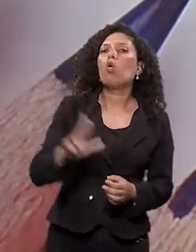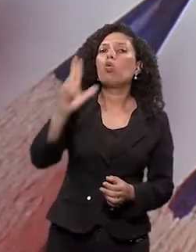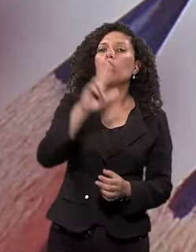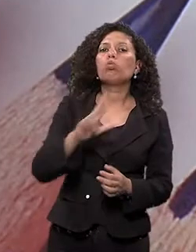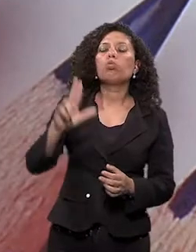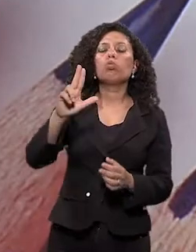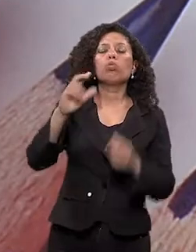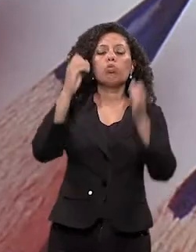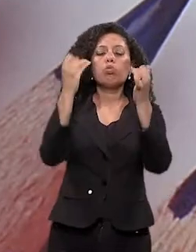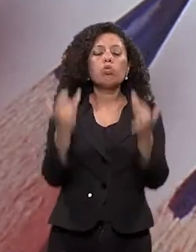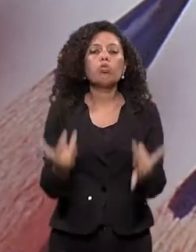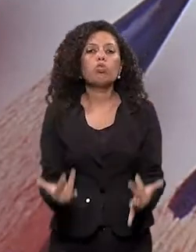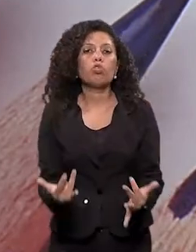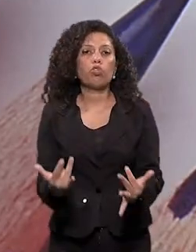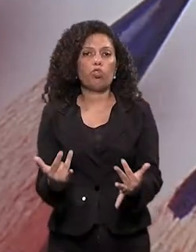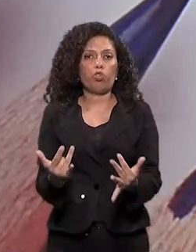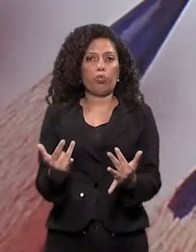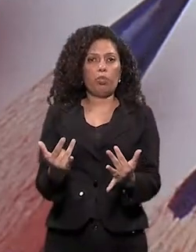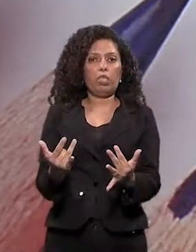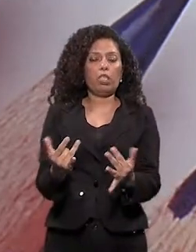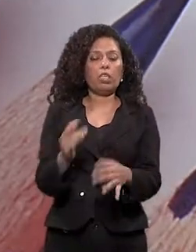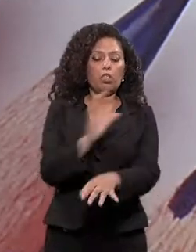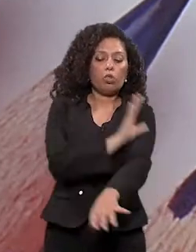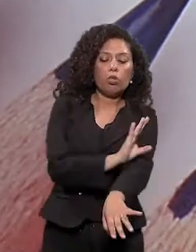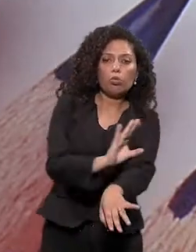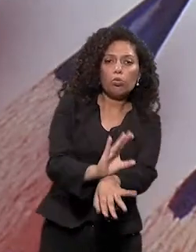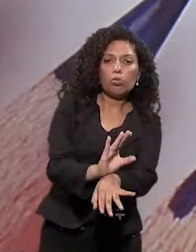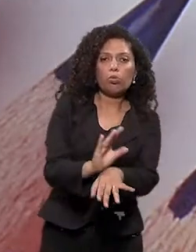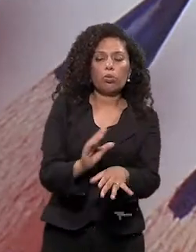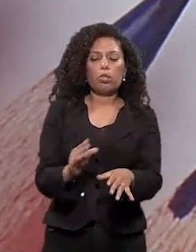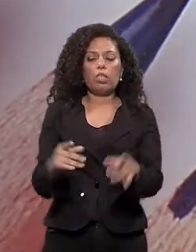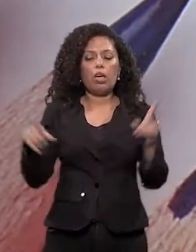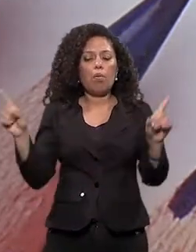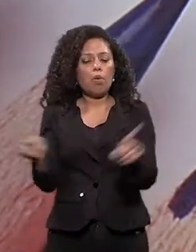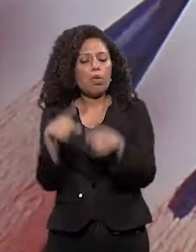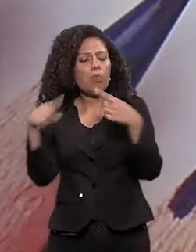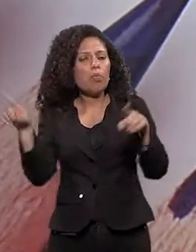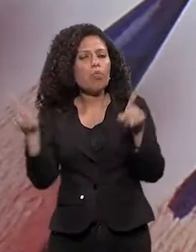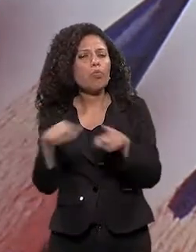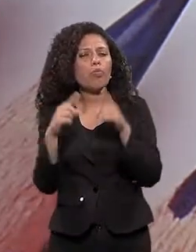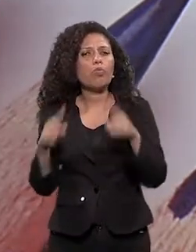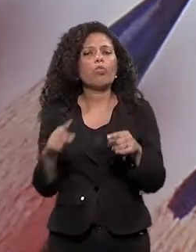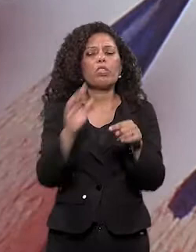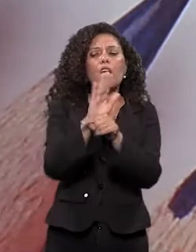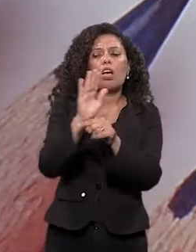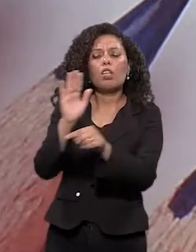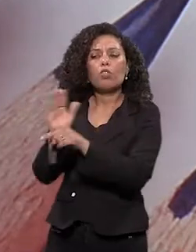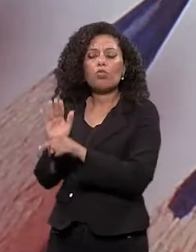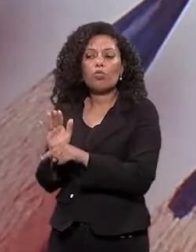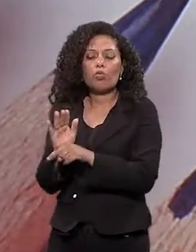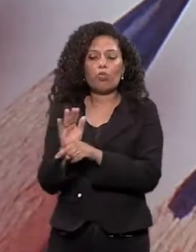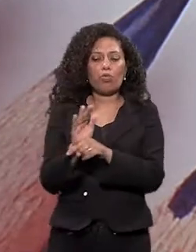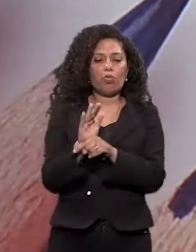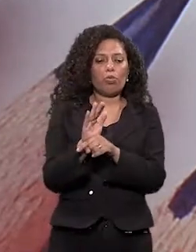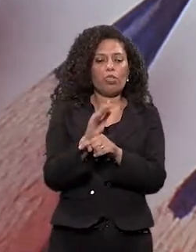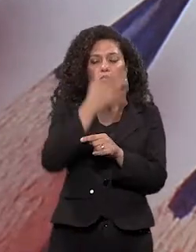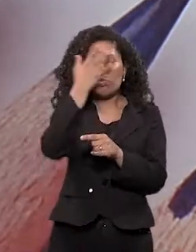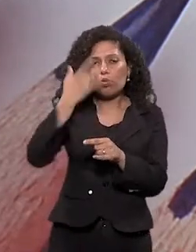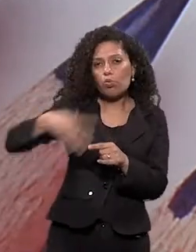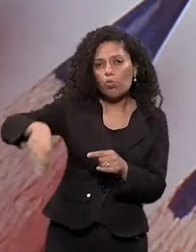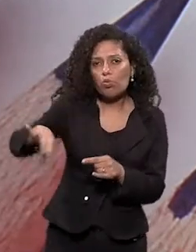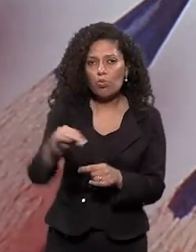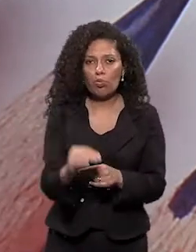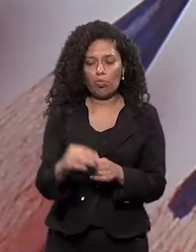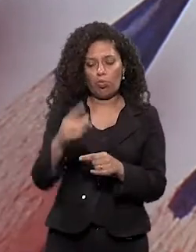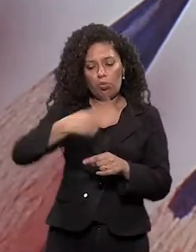Unesco, Organização das Nações Unidas para a Educação, a Ciência e a Cultura, a linguagem musical é uma importante forma de